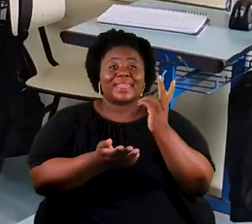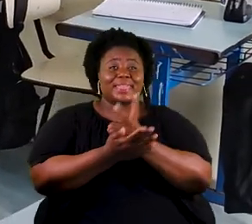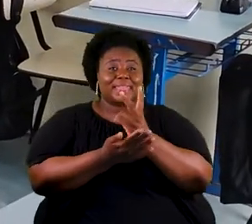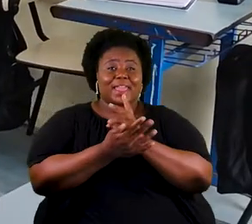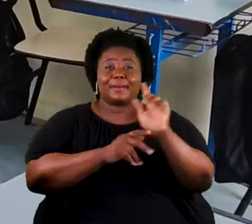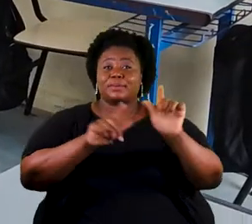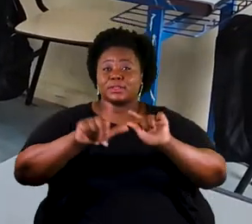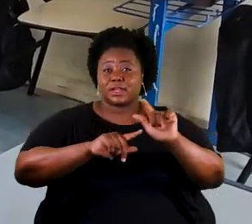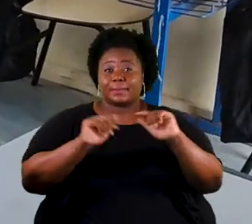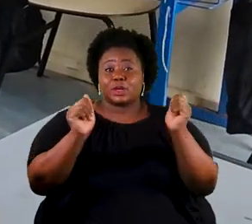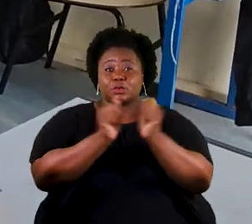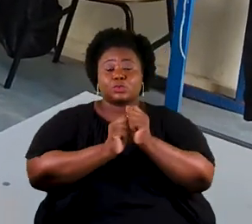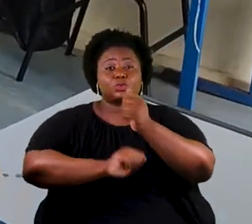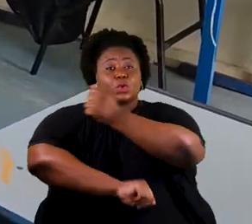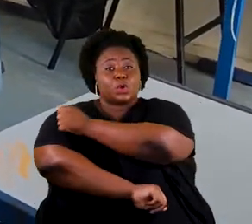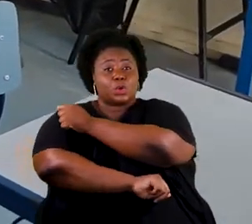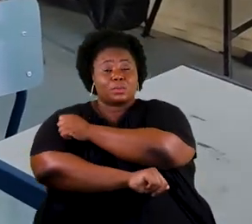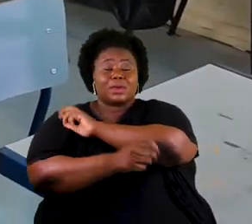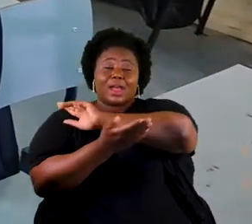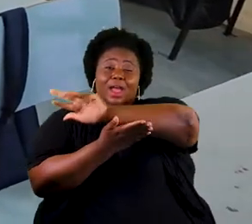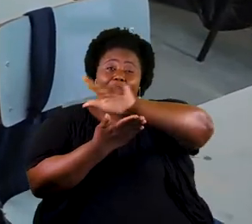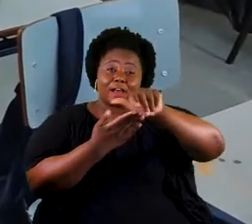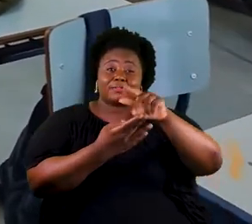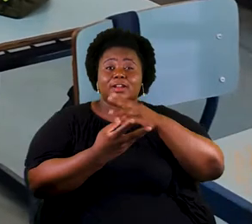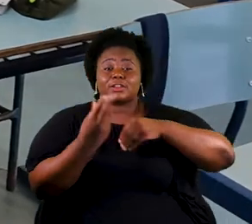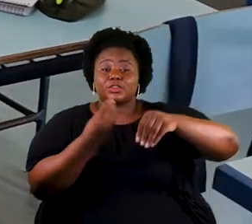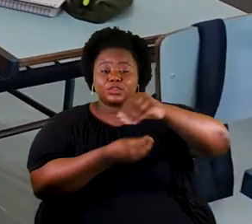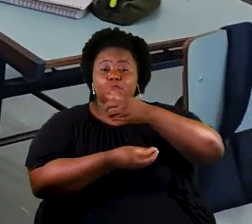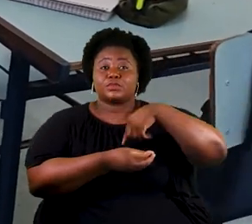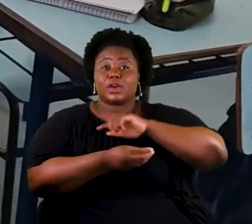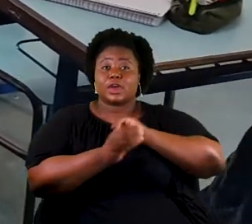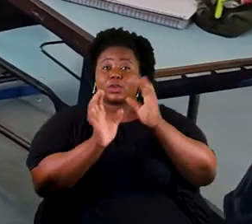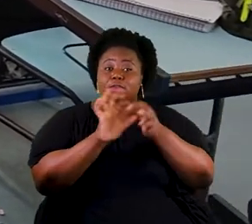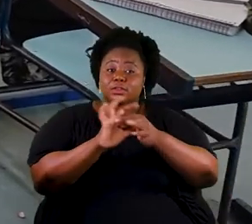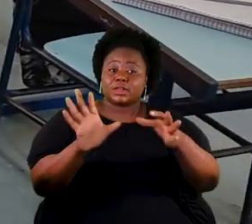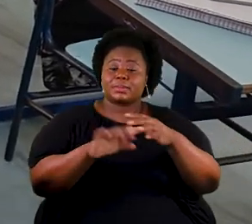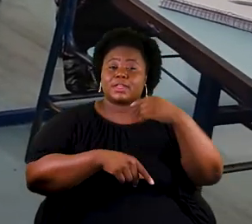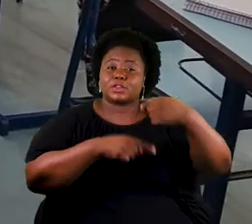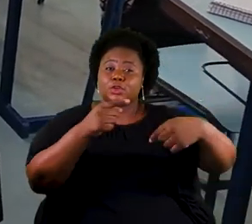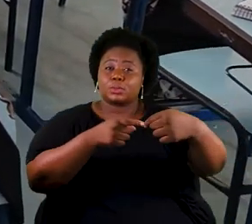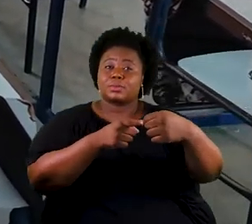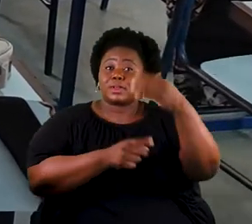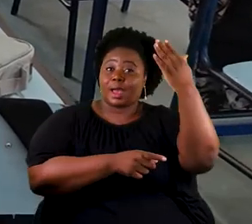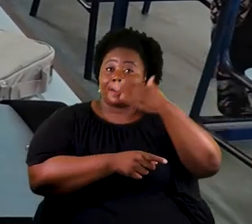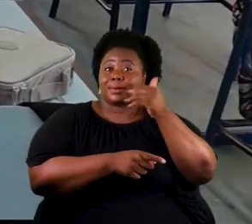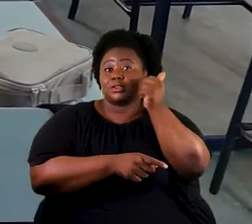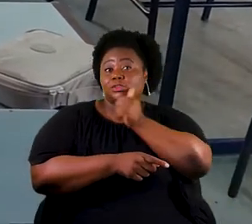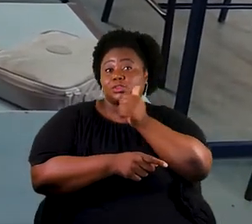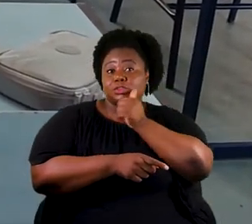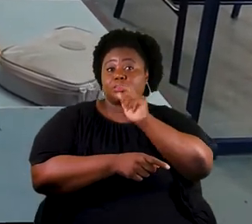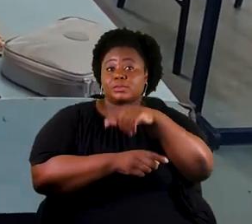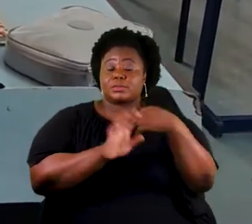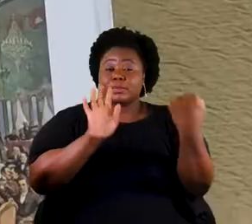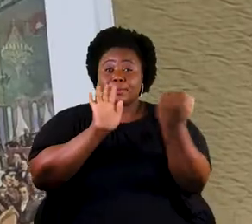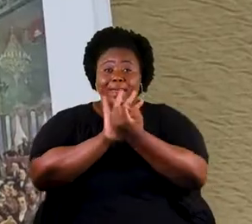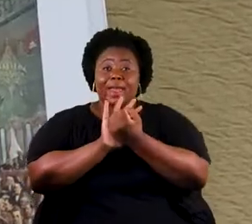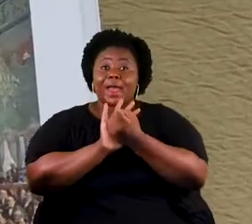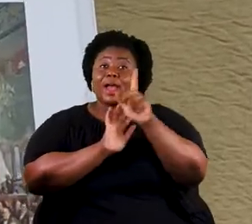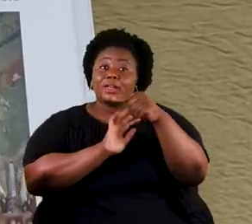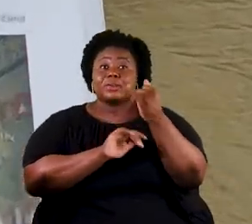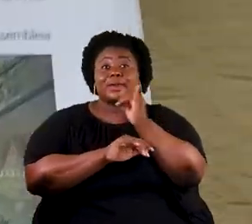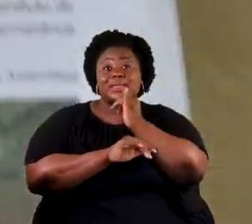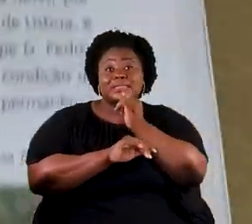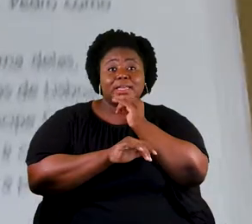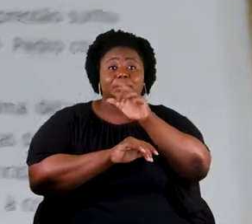trabalho com os meus alunos a diversidade que envolveu a nossa emancipação política. A presença feminina marcada, por exemplo, pela